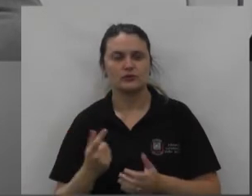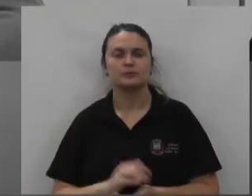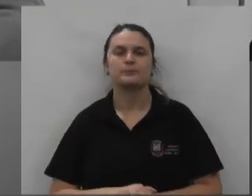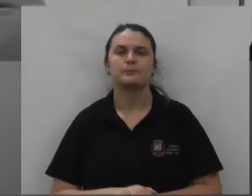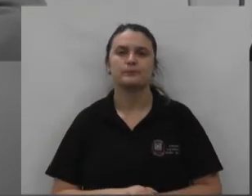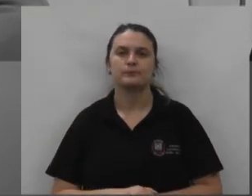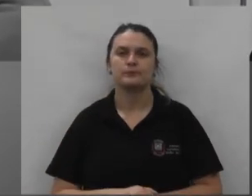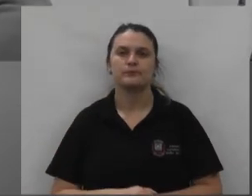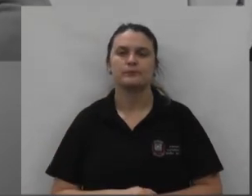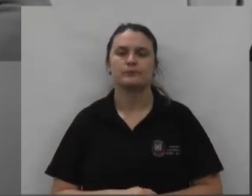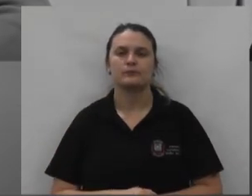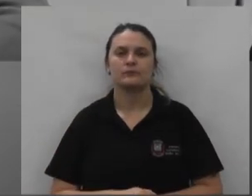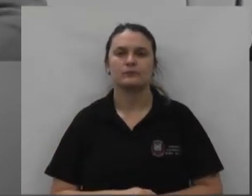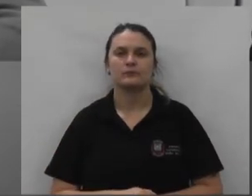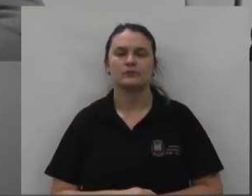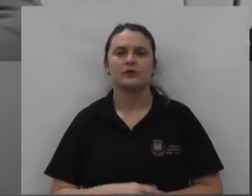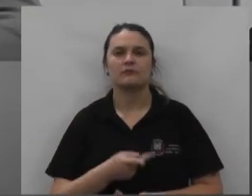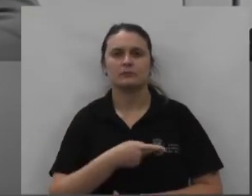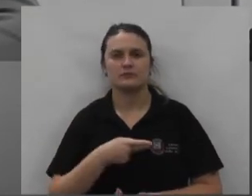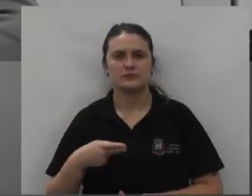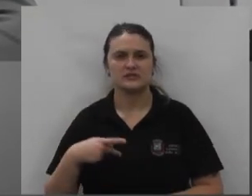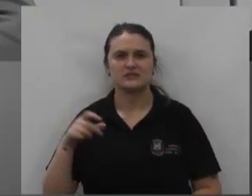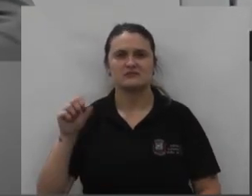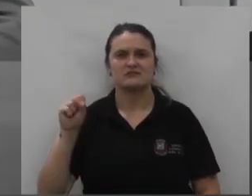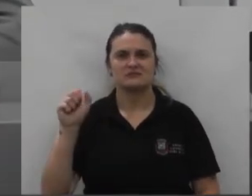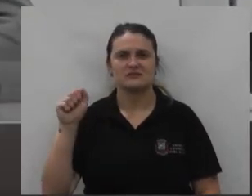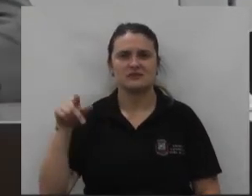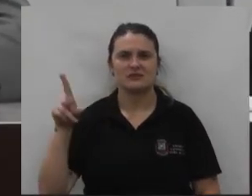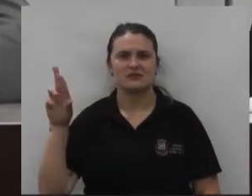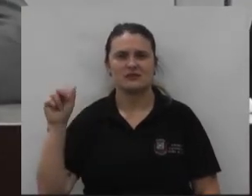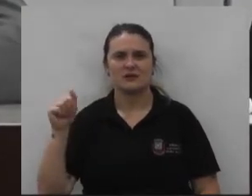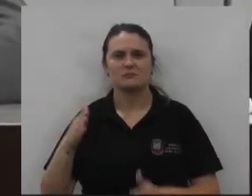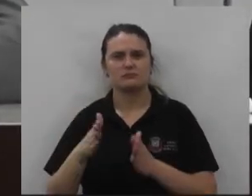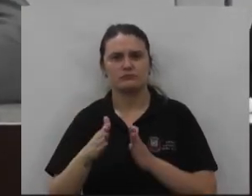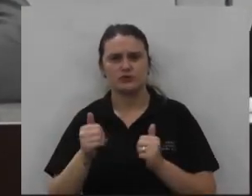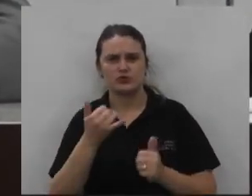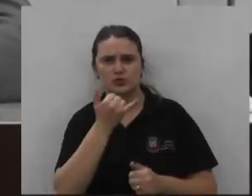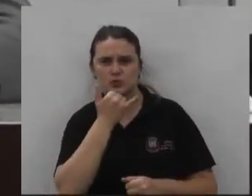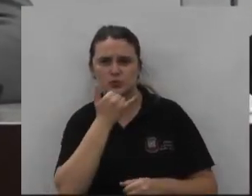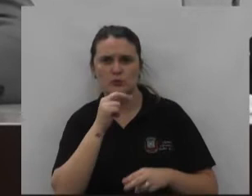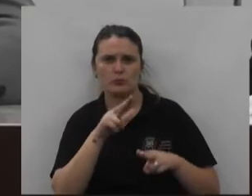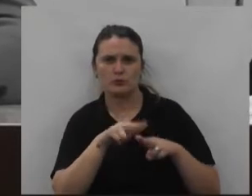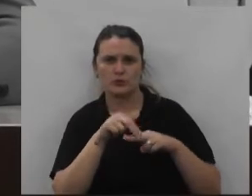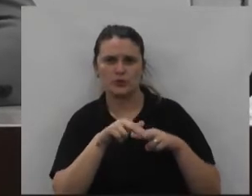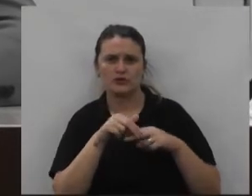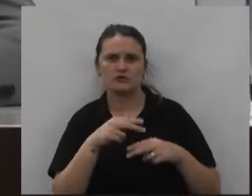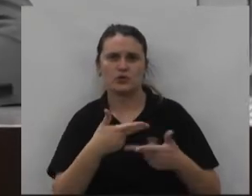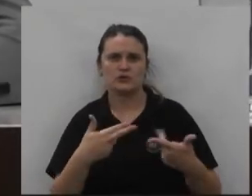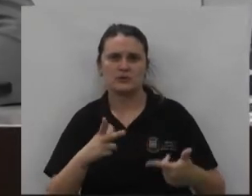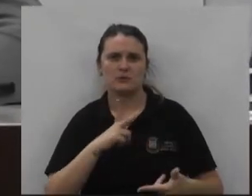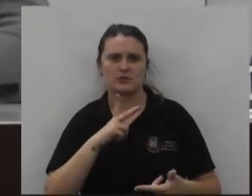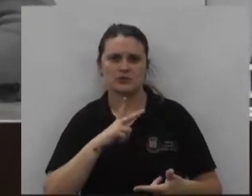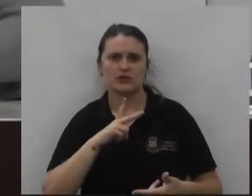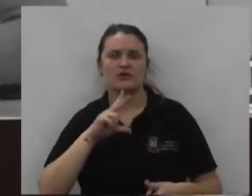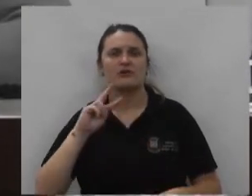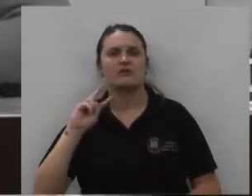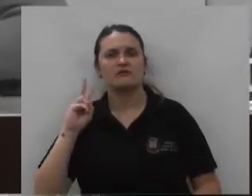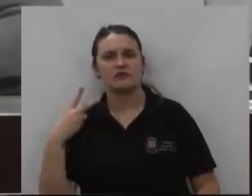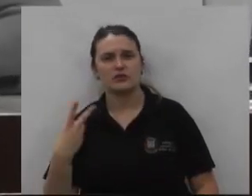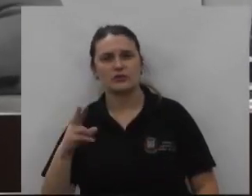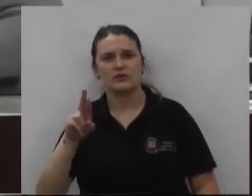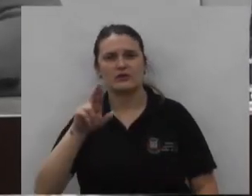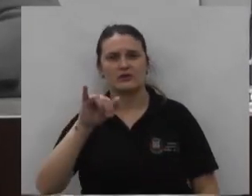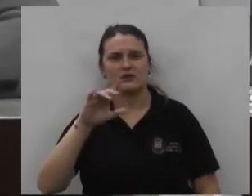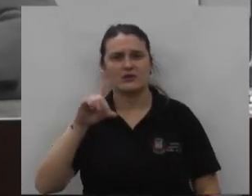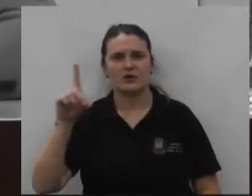vereadora vereadora pastora Sandra pede escusas porque está em atividade particular o vereador Adriano Sass